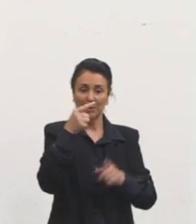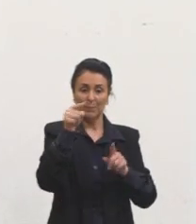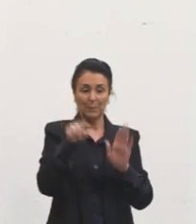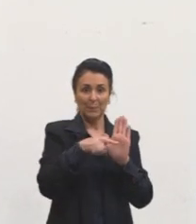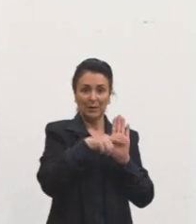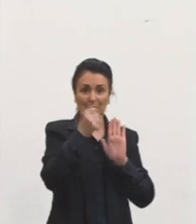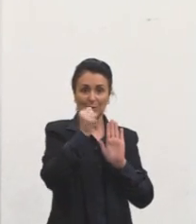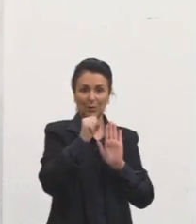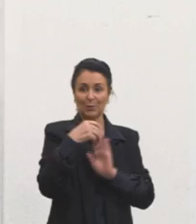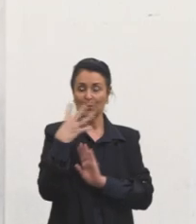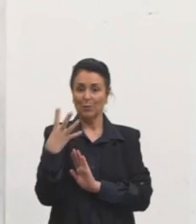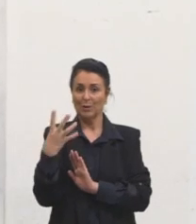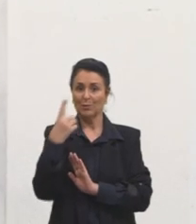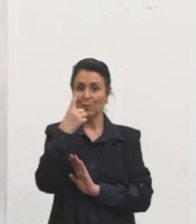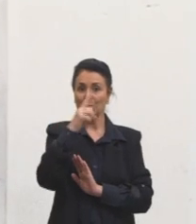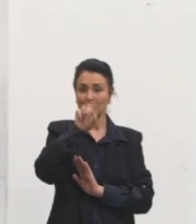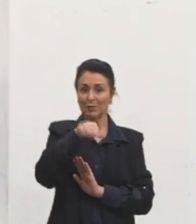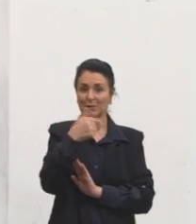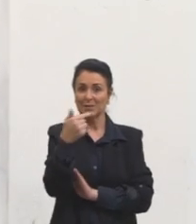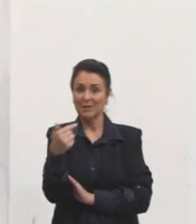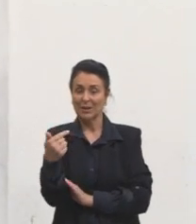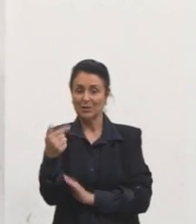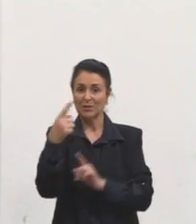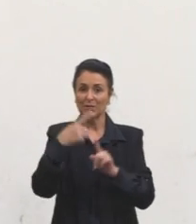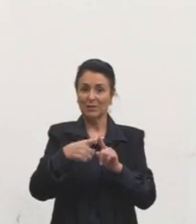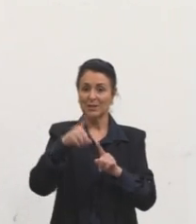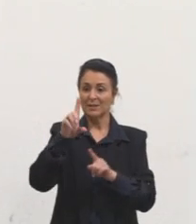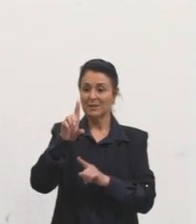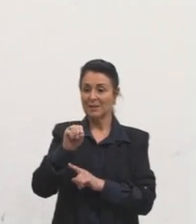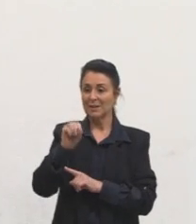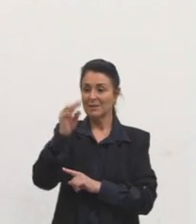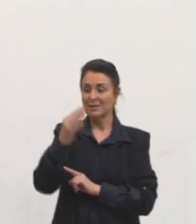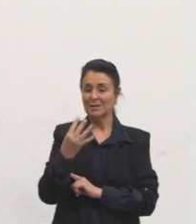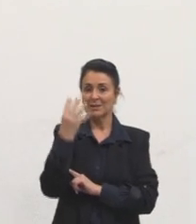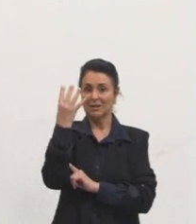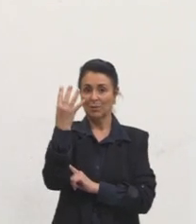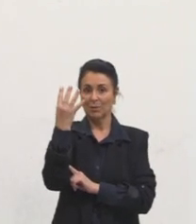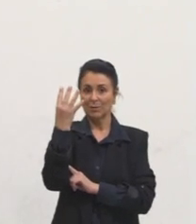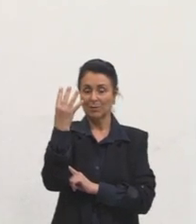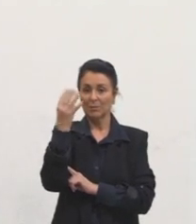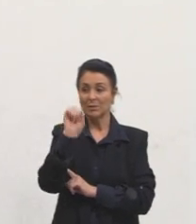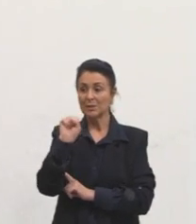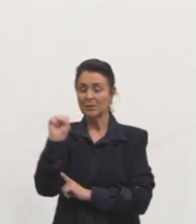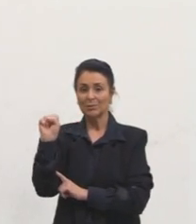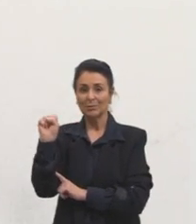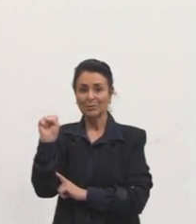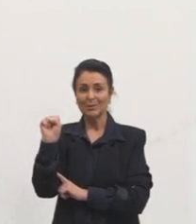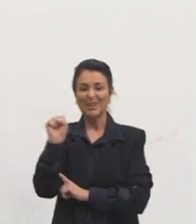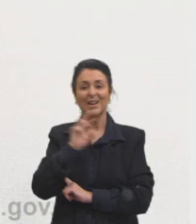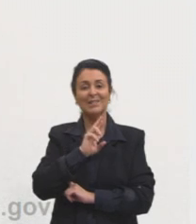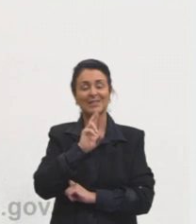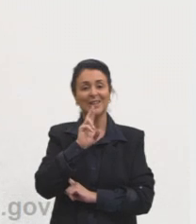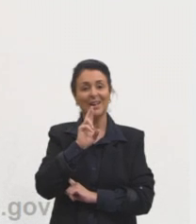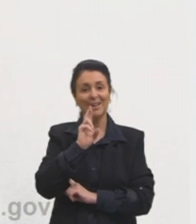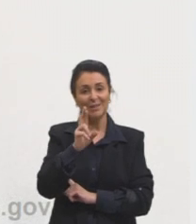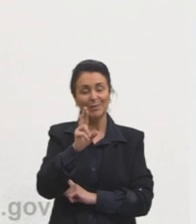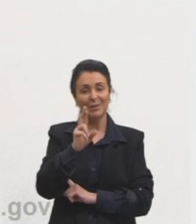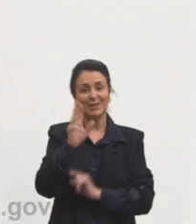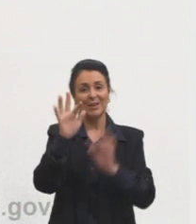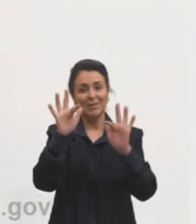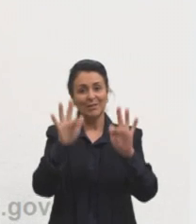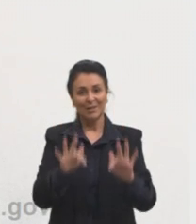aproximadamente 1,7 vezes 10 na 4 segundos. Esse é o nosso resultado final.